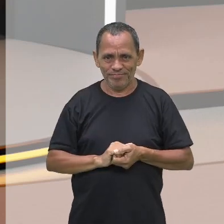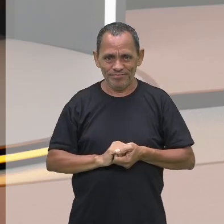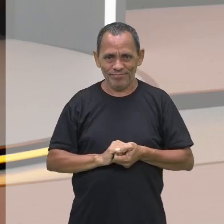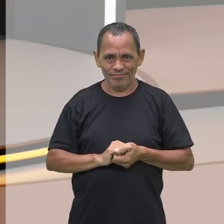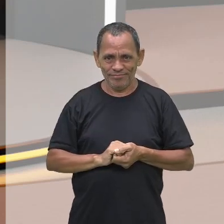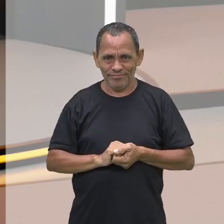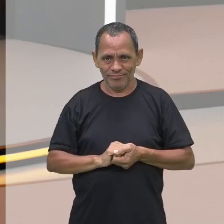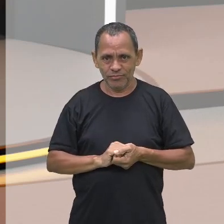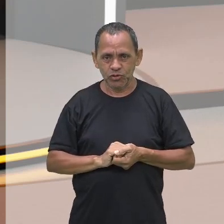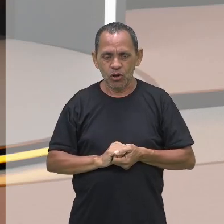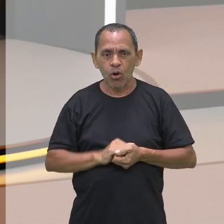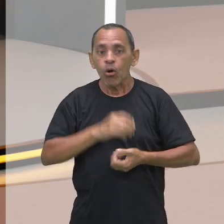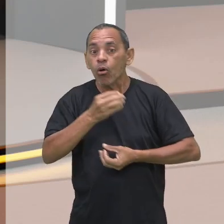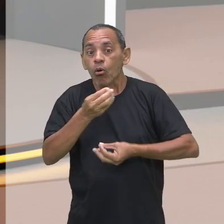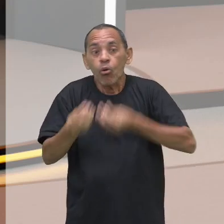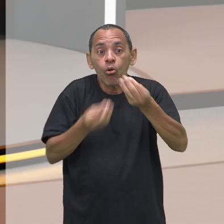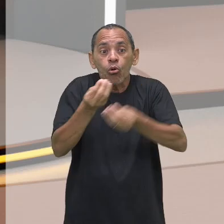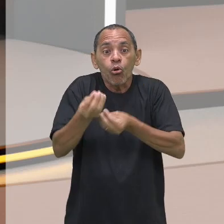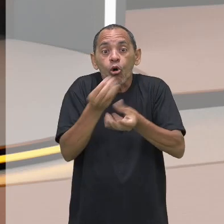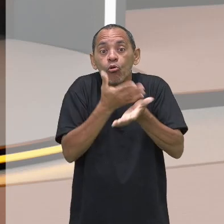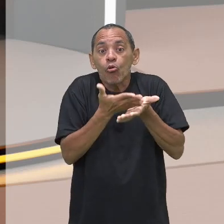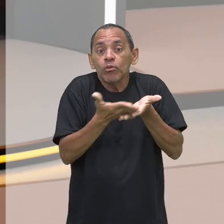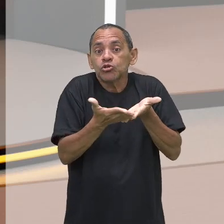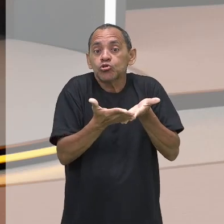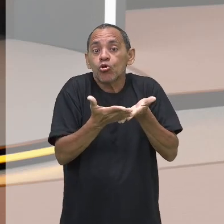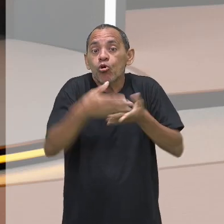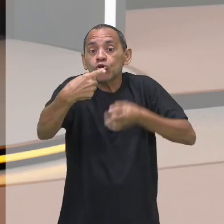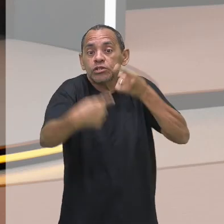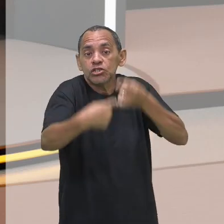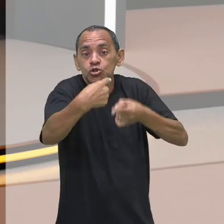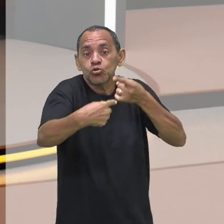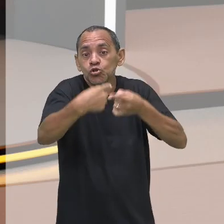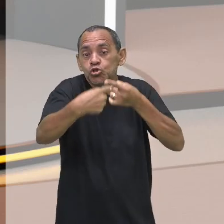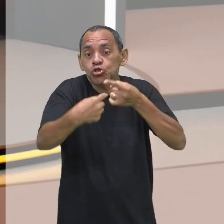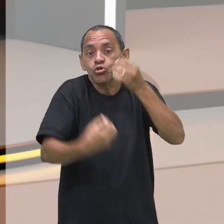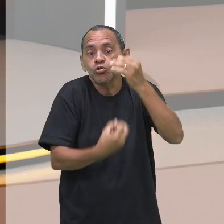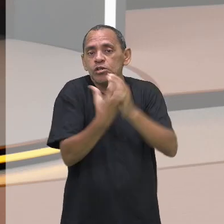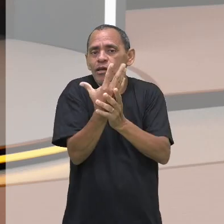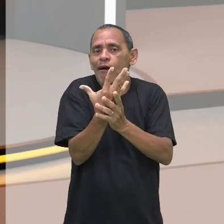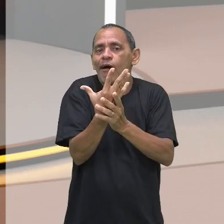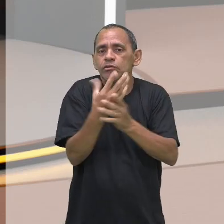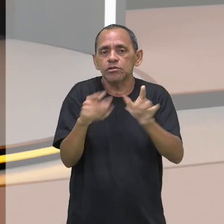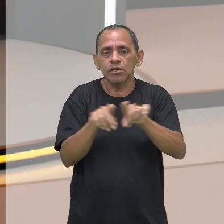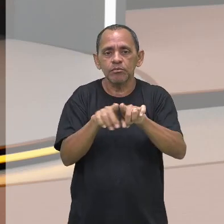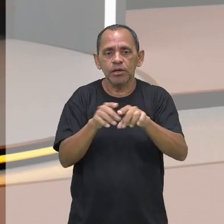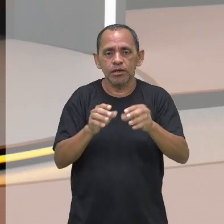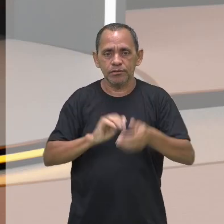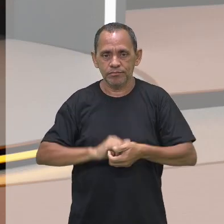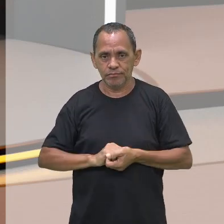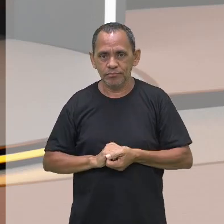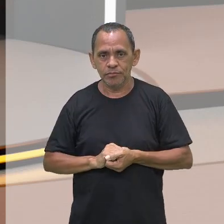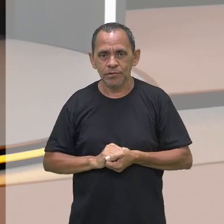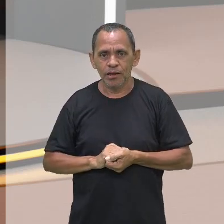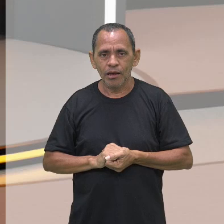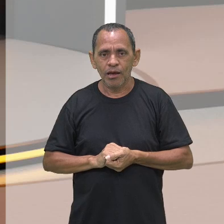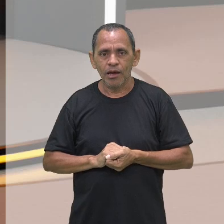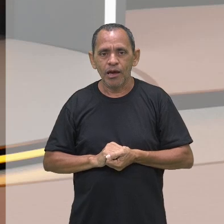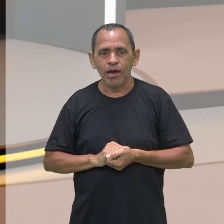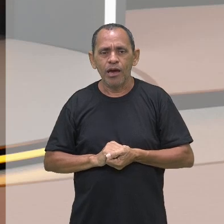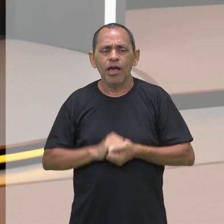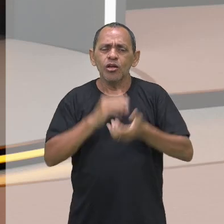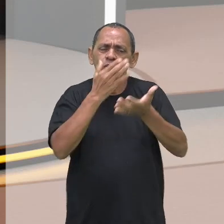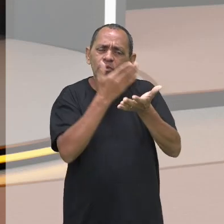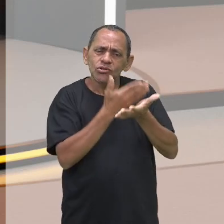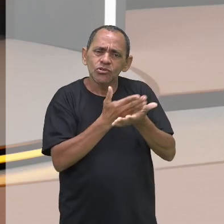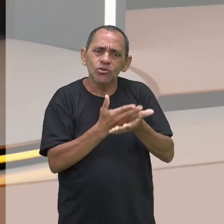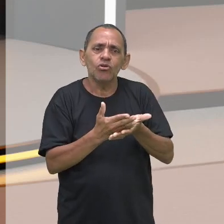esse termo começou a ser, digamos assim, discutido, criado? Esse termo foi cunhado com